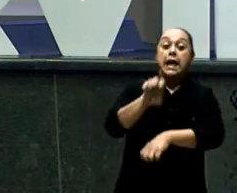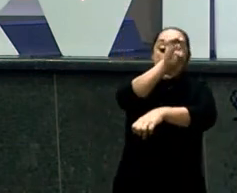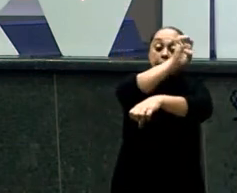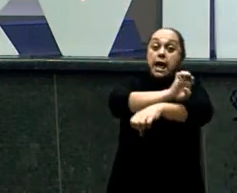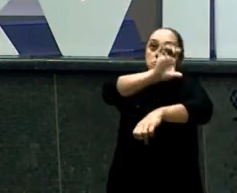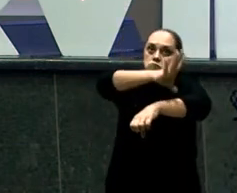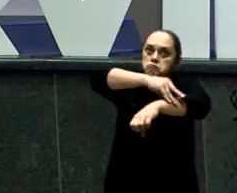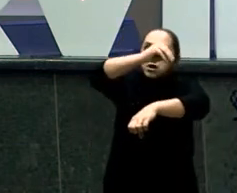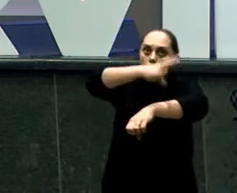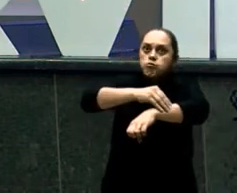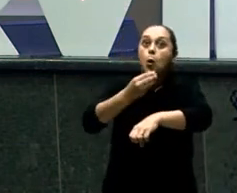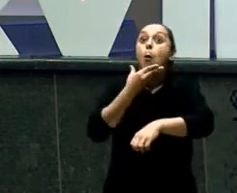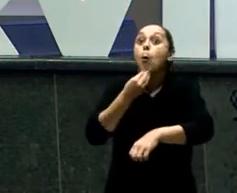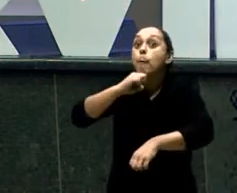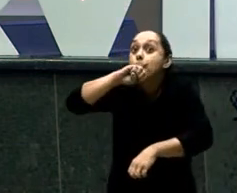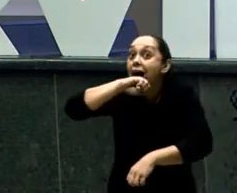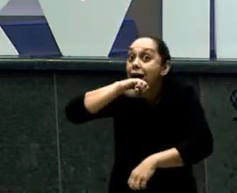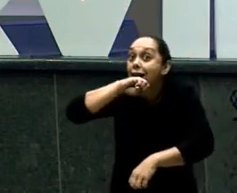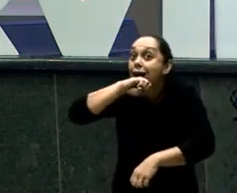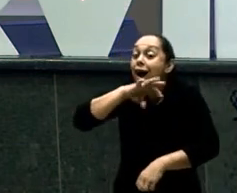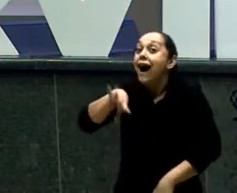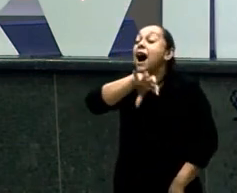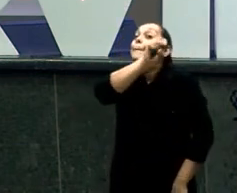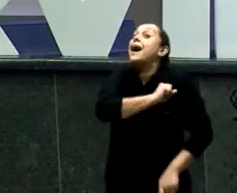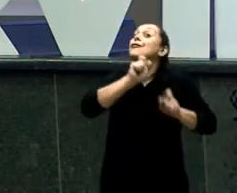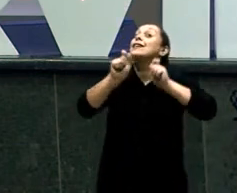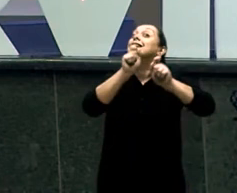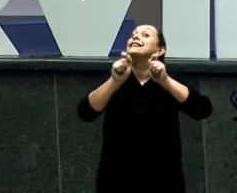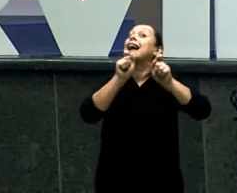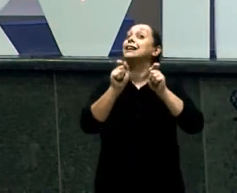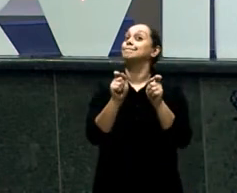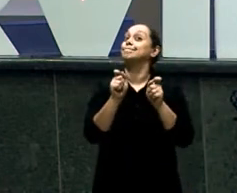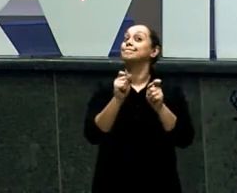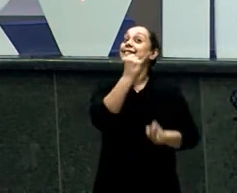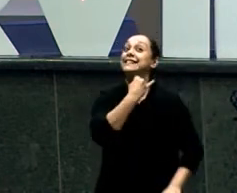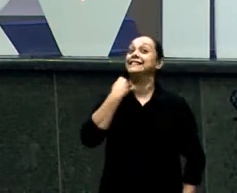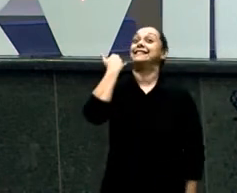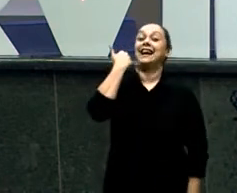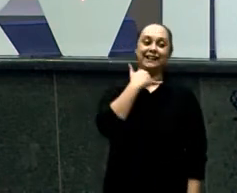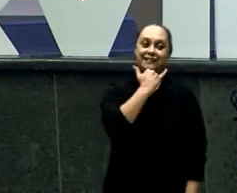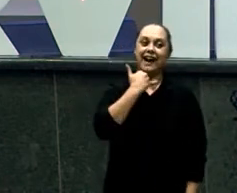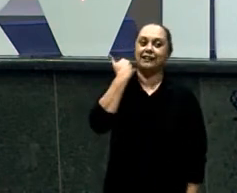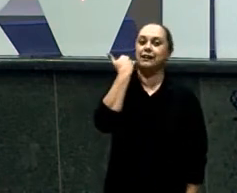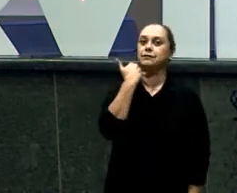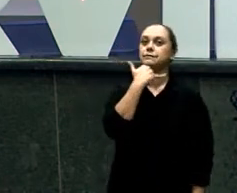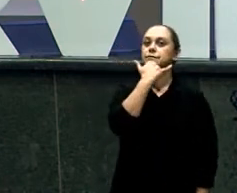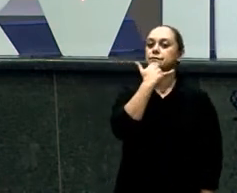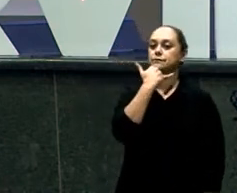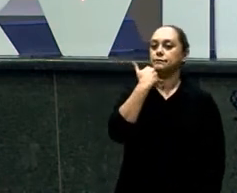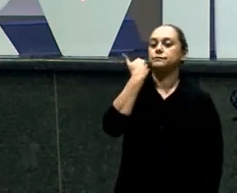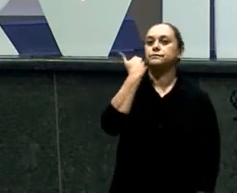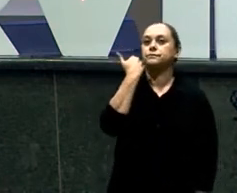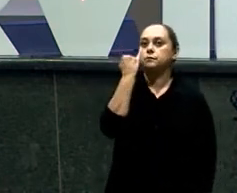E a Rebeca Amava mais A Jacó Olha o texto Versículo De número 28